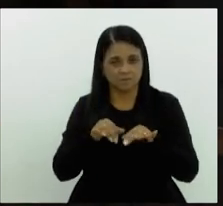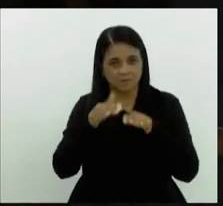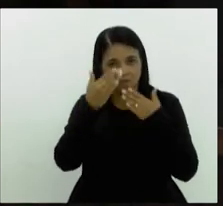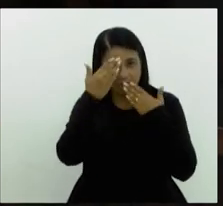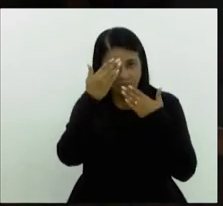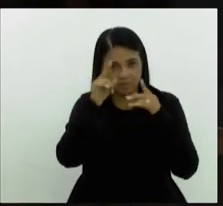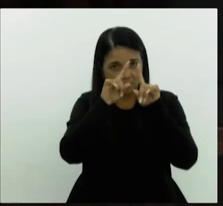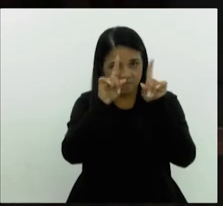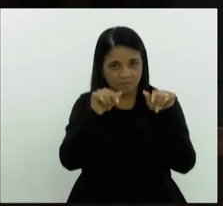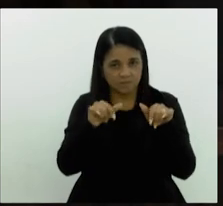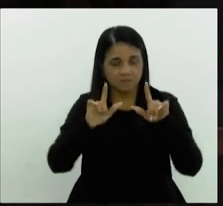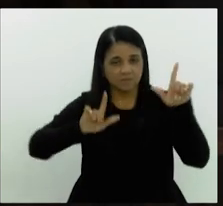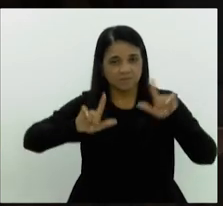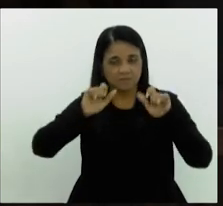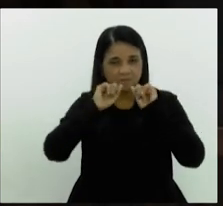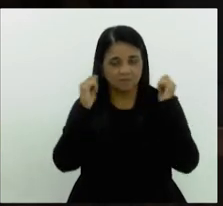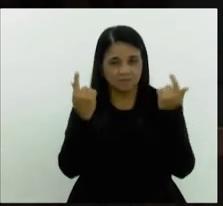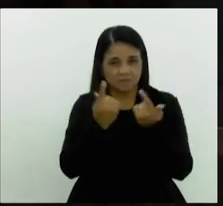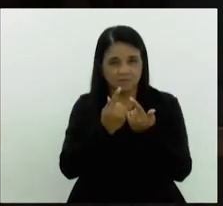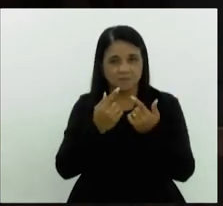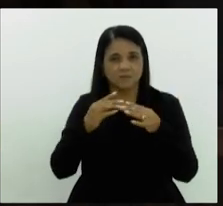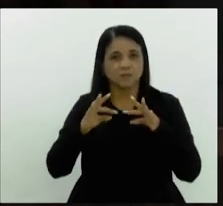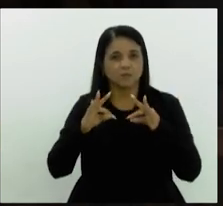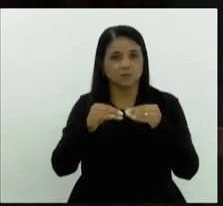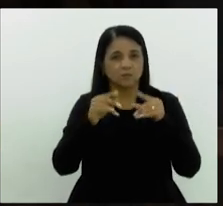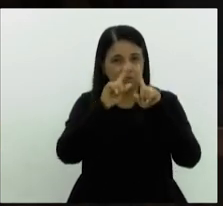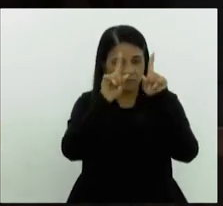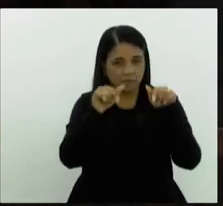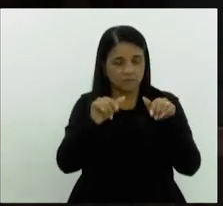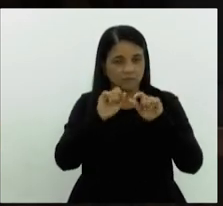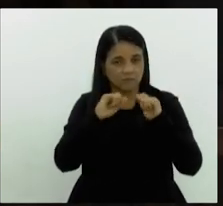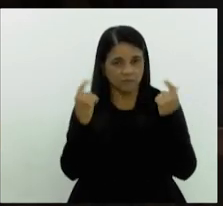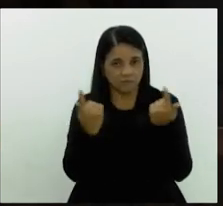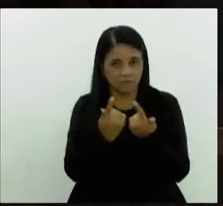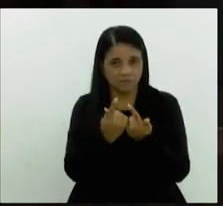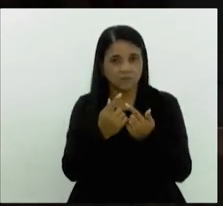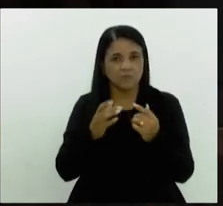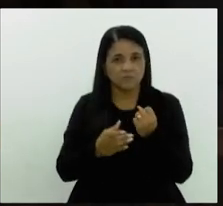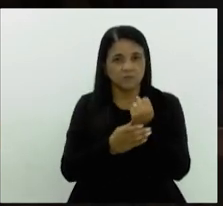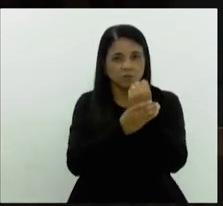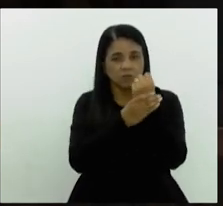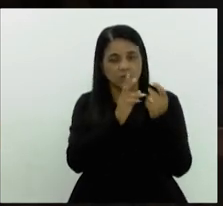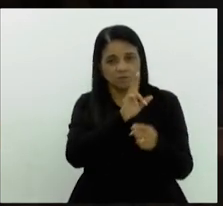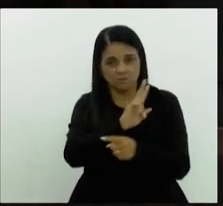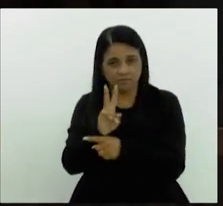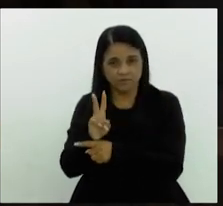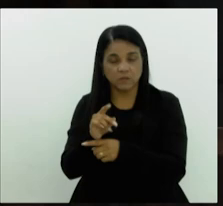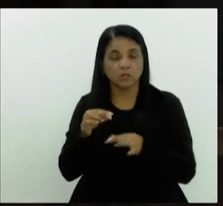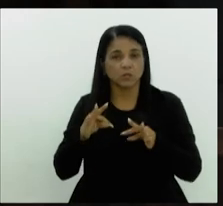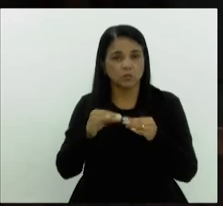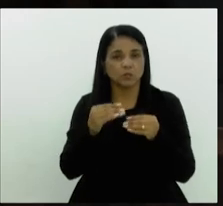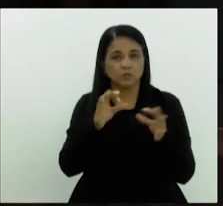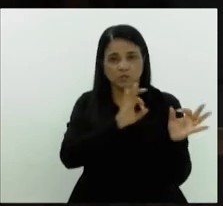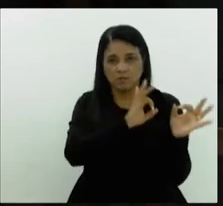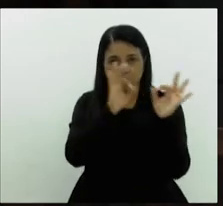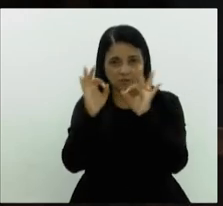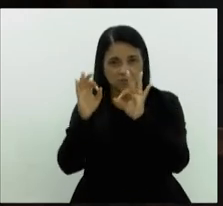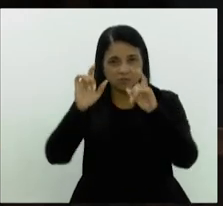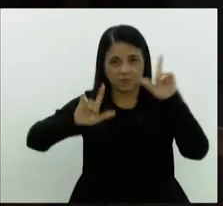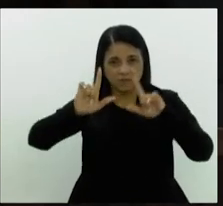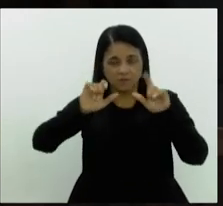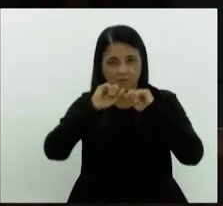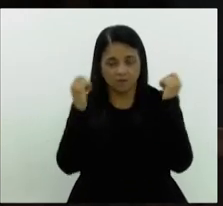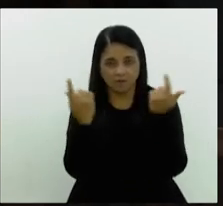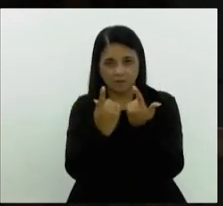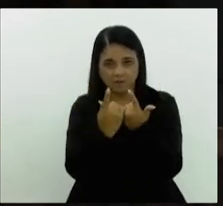todos os funcionários da TV Alerja, agradecer a todos os funcionários da Alerja, a todos, segurança, e agradecer a todos que nos assistem aqui pela TV